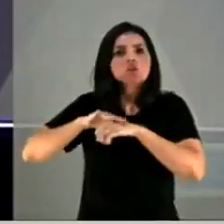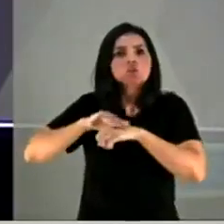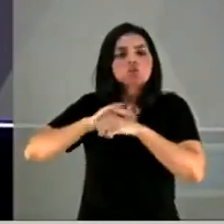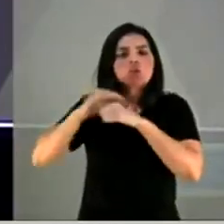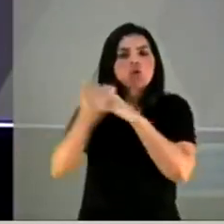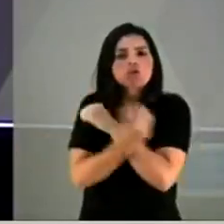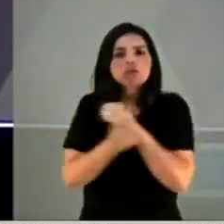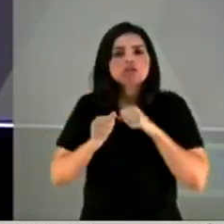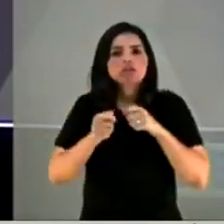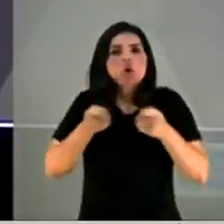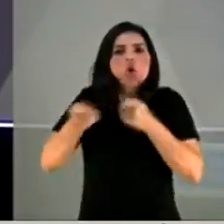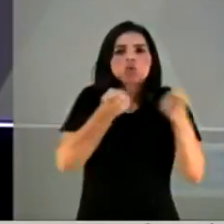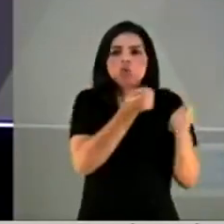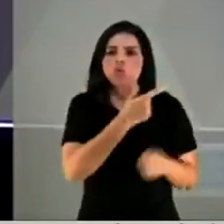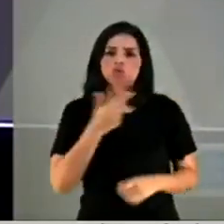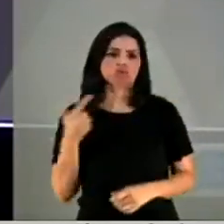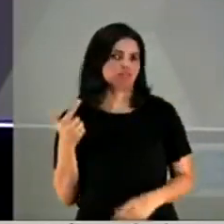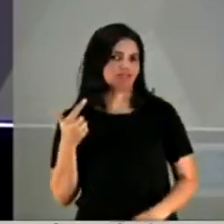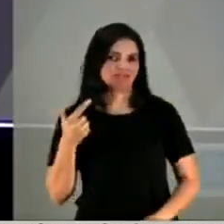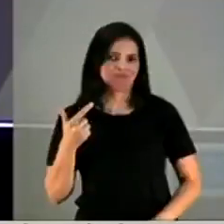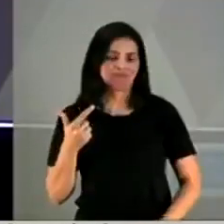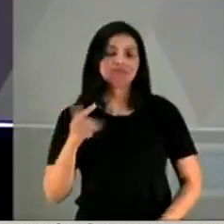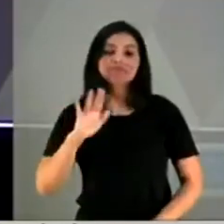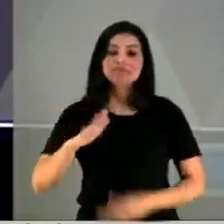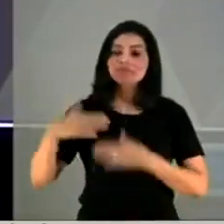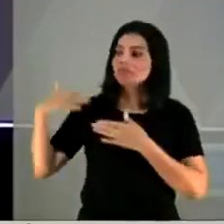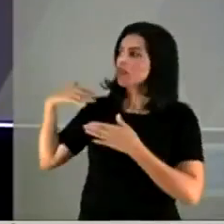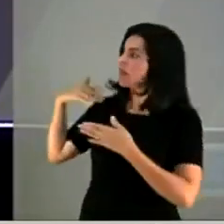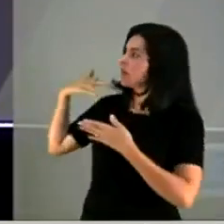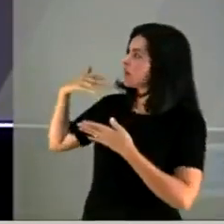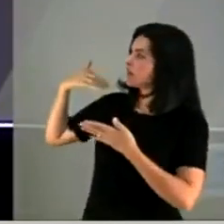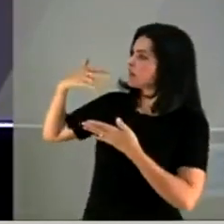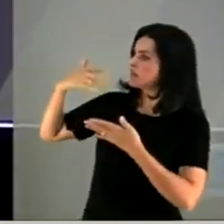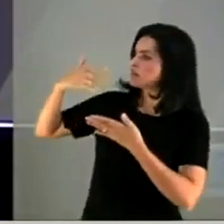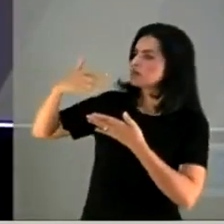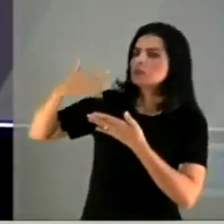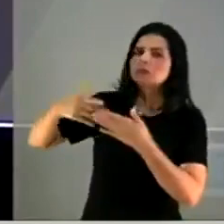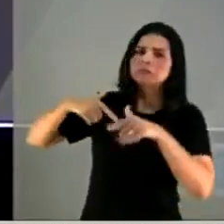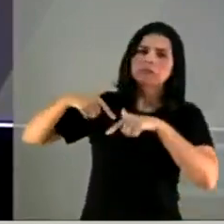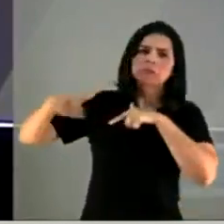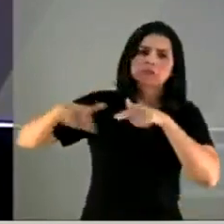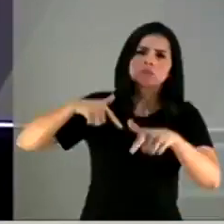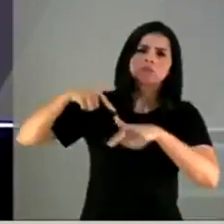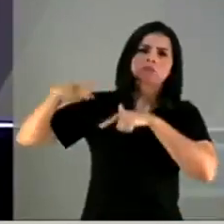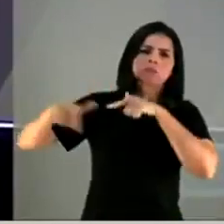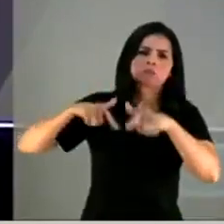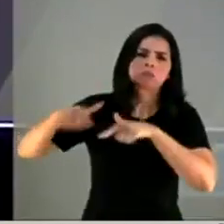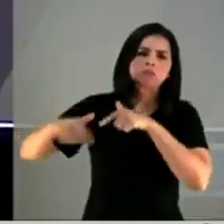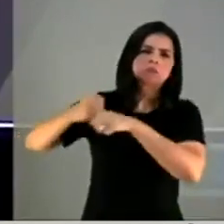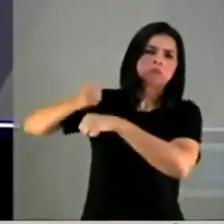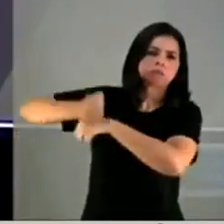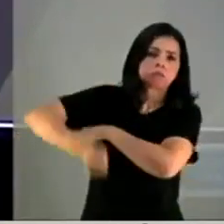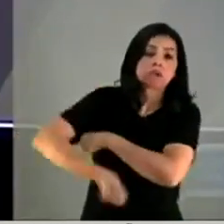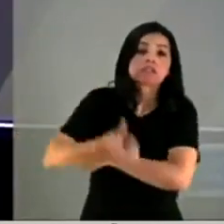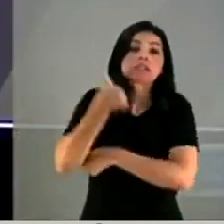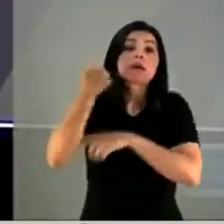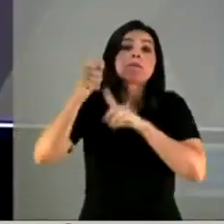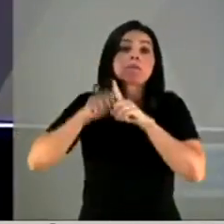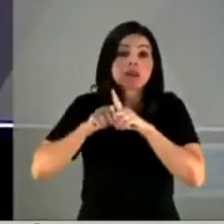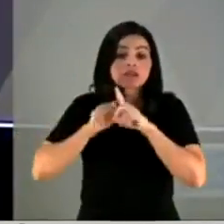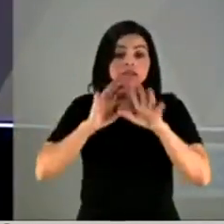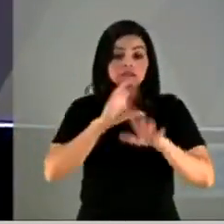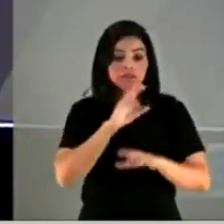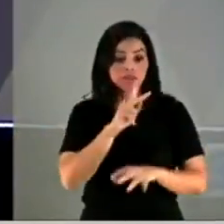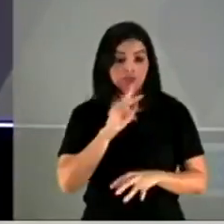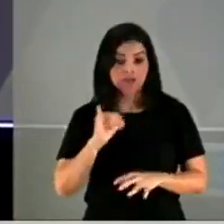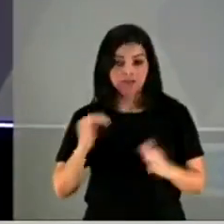Após seis meses de intensos trabalhos, esta Comissão Parlamentar de Inquérito da